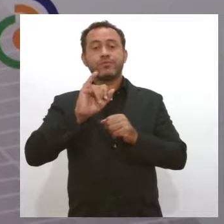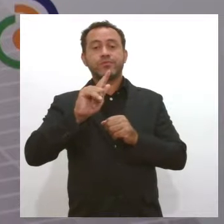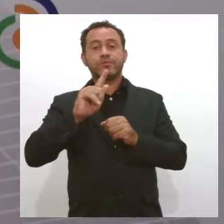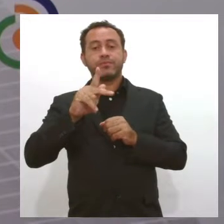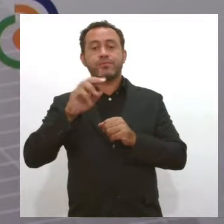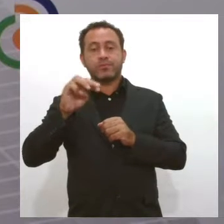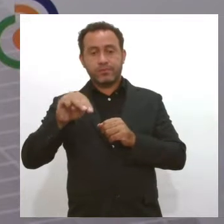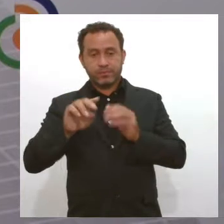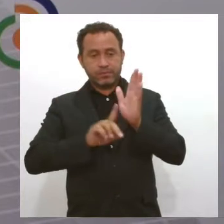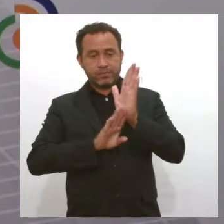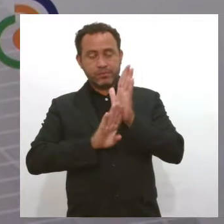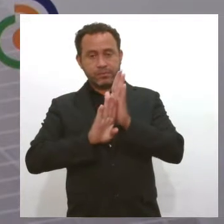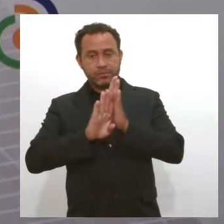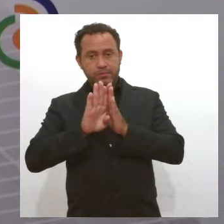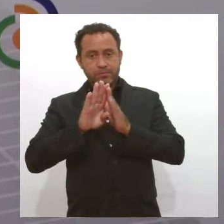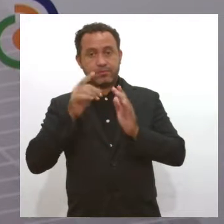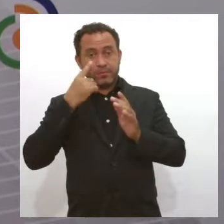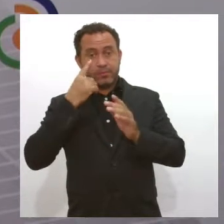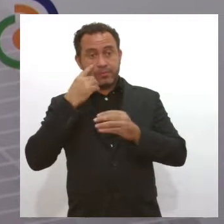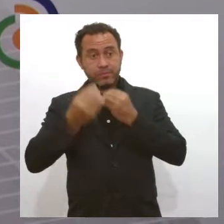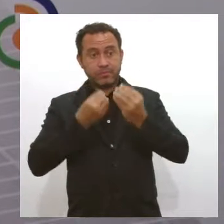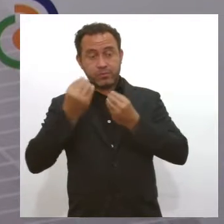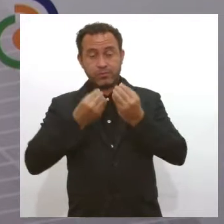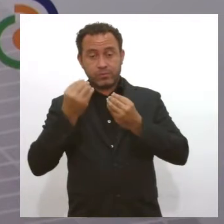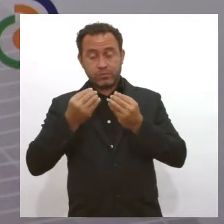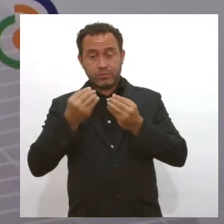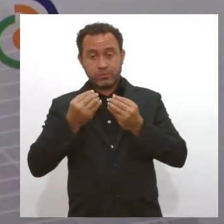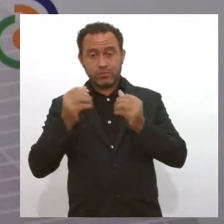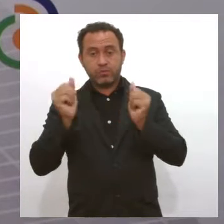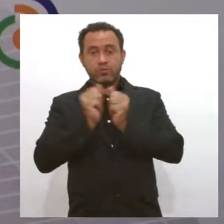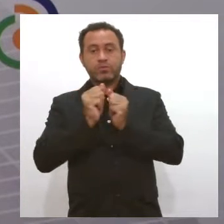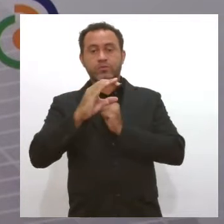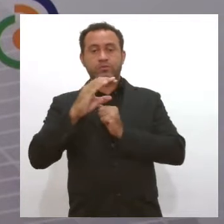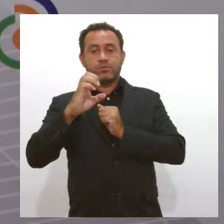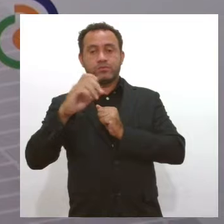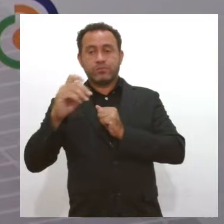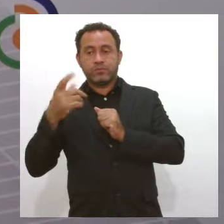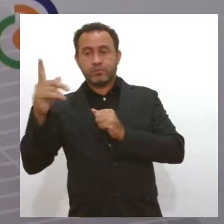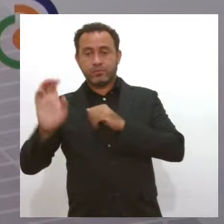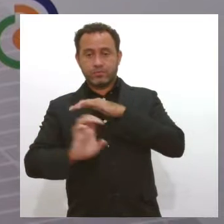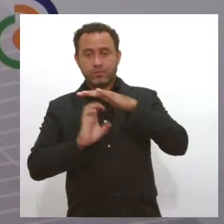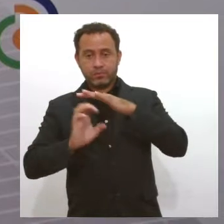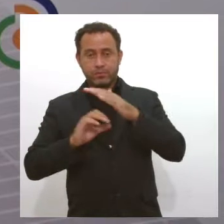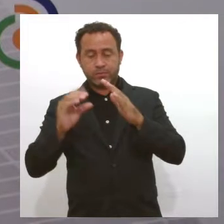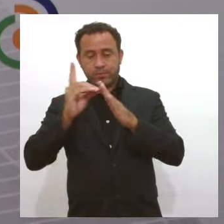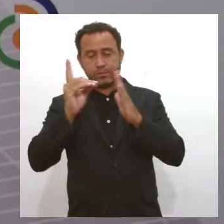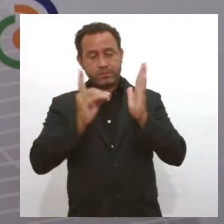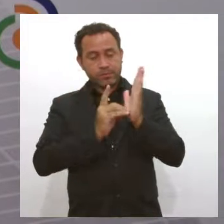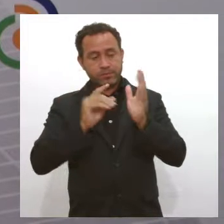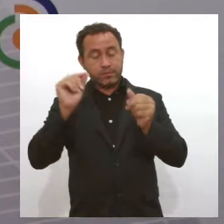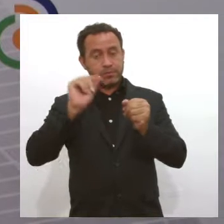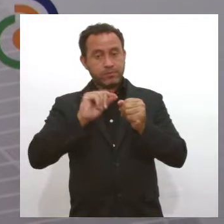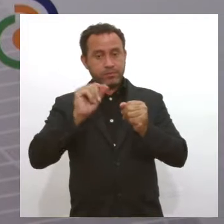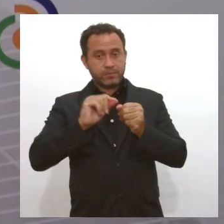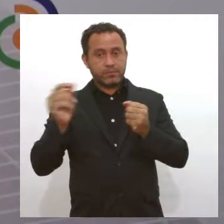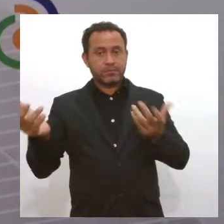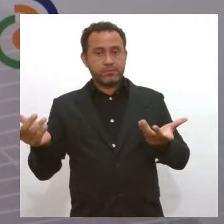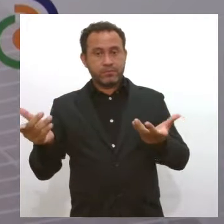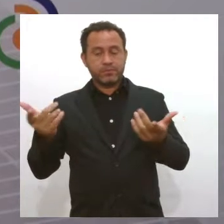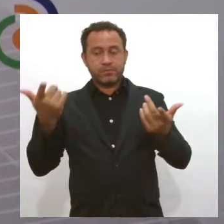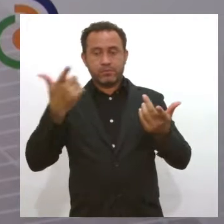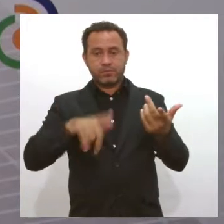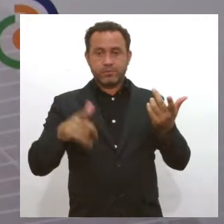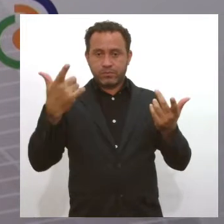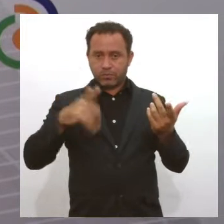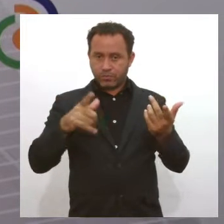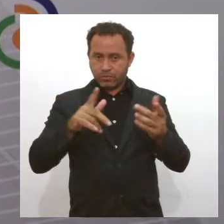para fazer a correção do Mar Azul. Fizemos uma articulação junto à CEOP e à PGE para que se faça um decreto refazendo, ou